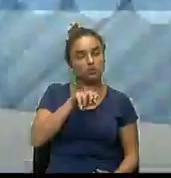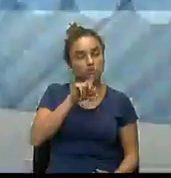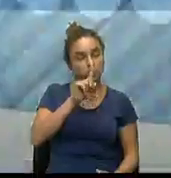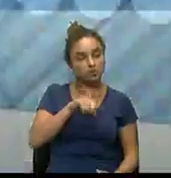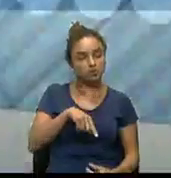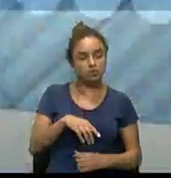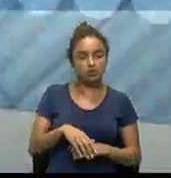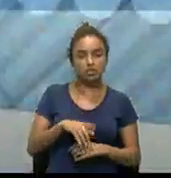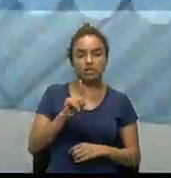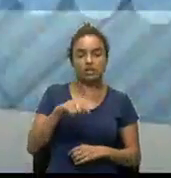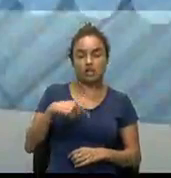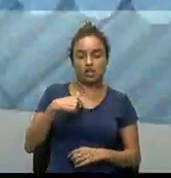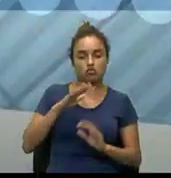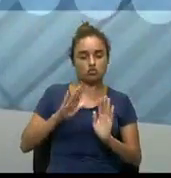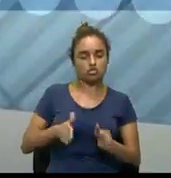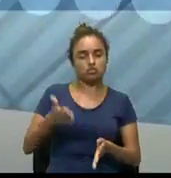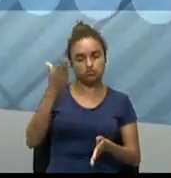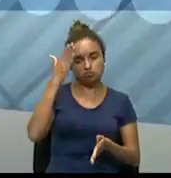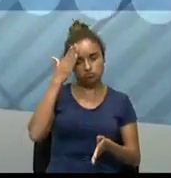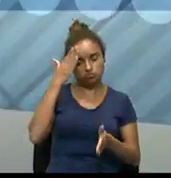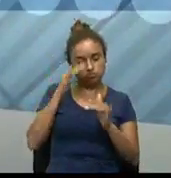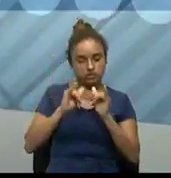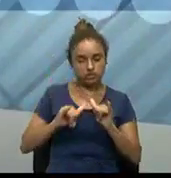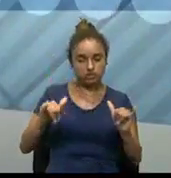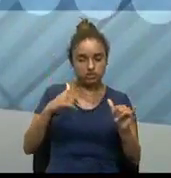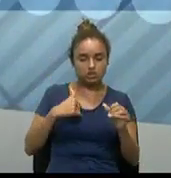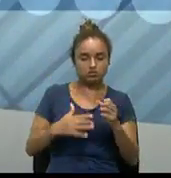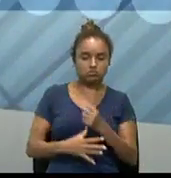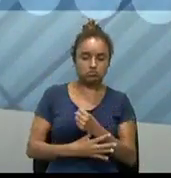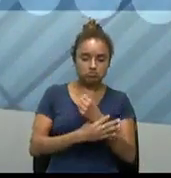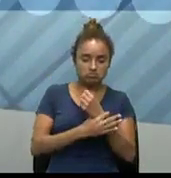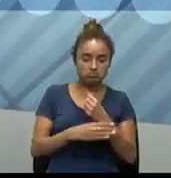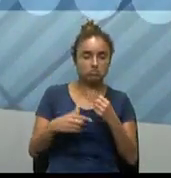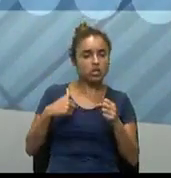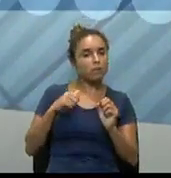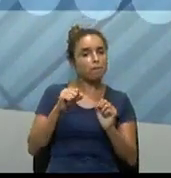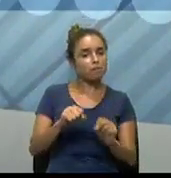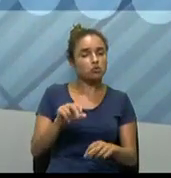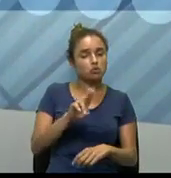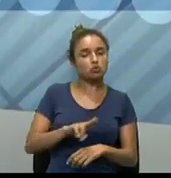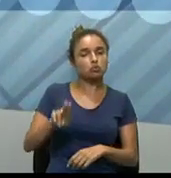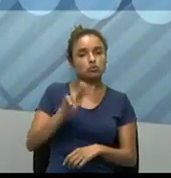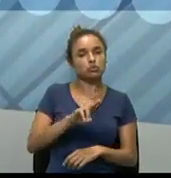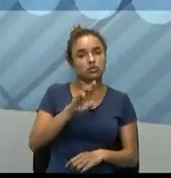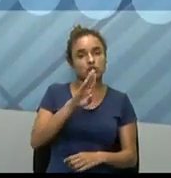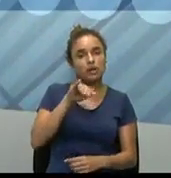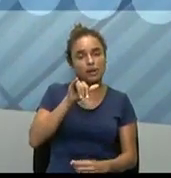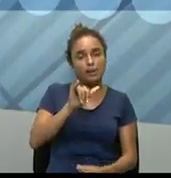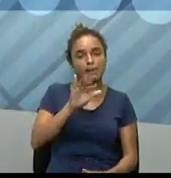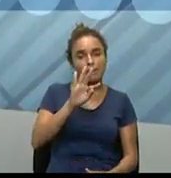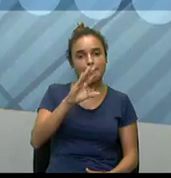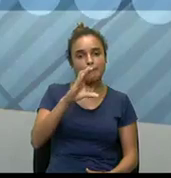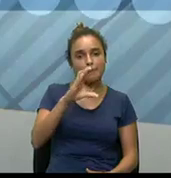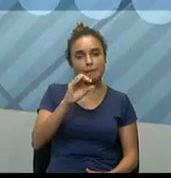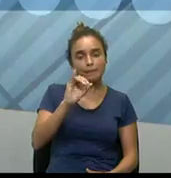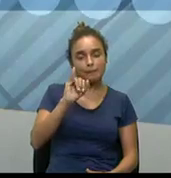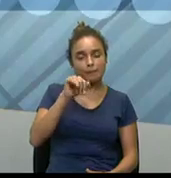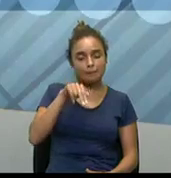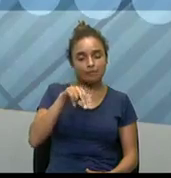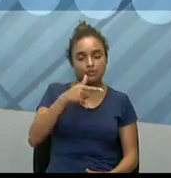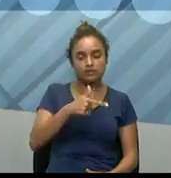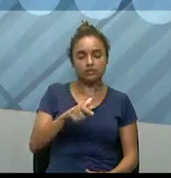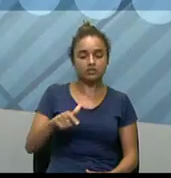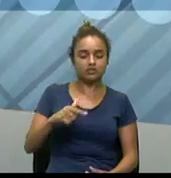informei, né? Então, estou segura a respeito de como utilizar as Bitcoins, né? Então, não tenho